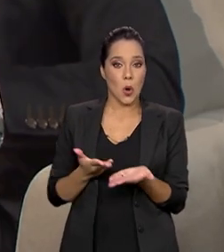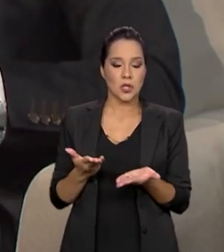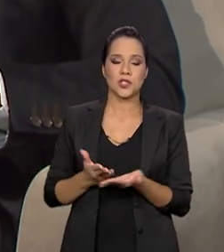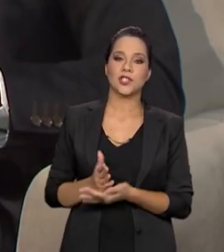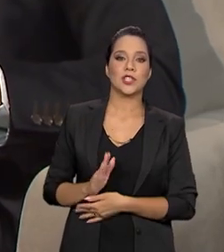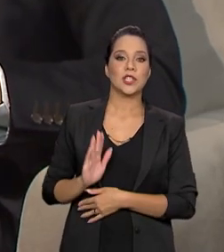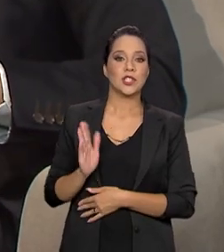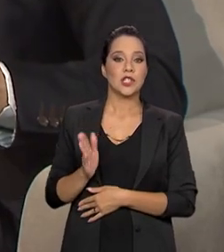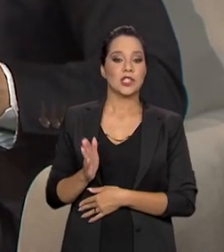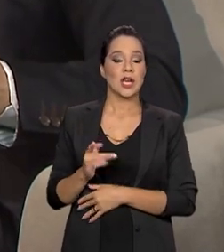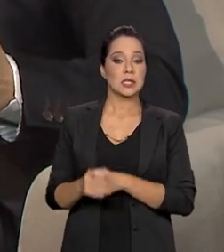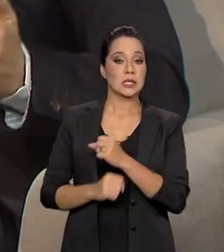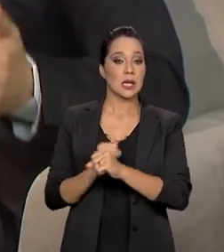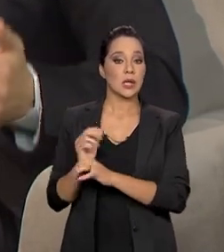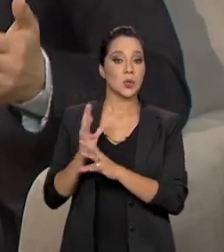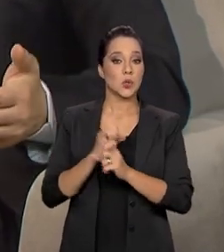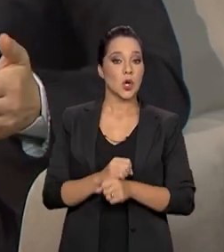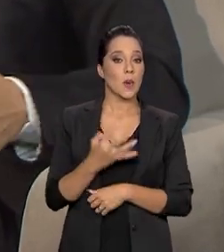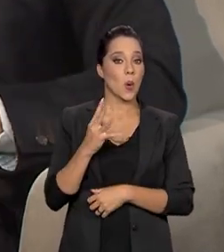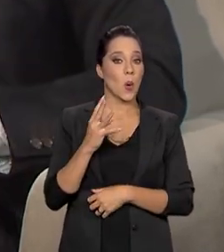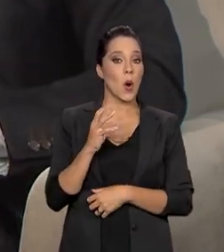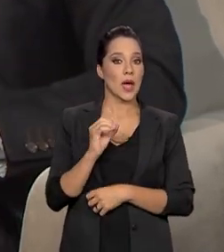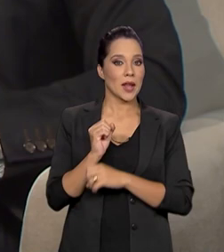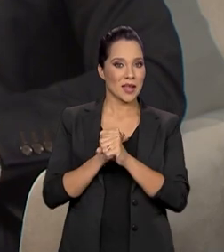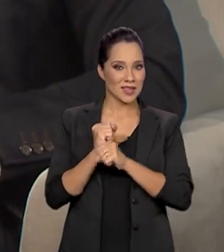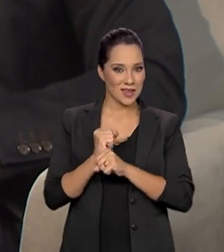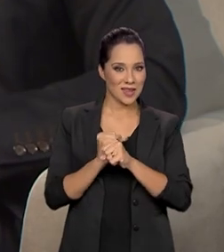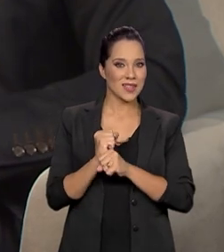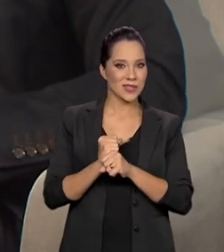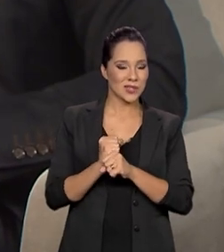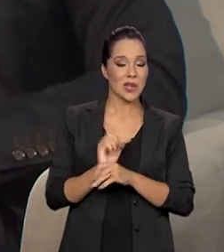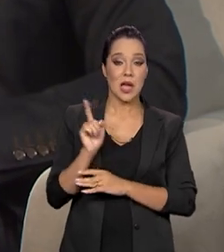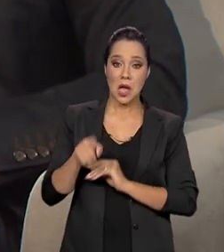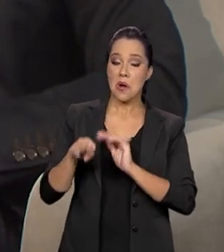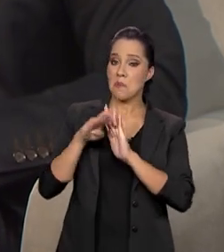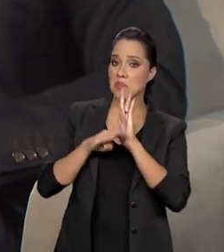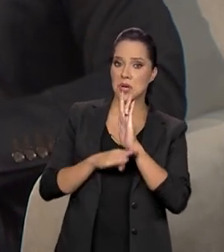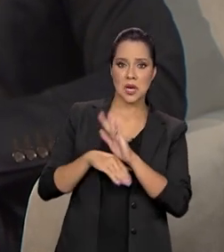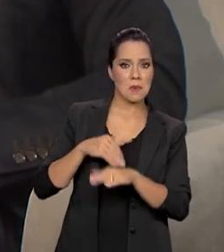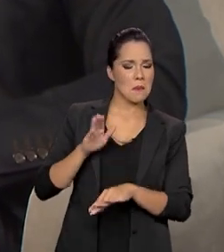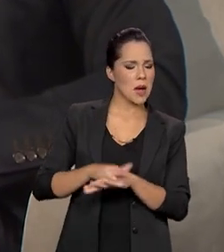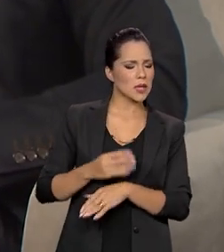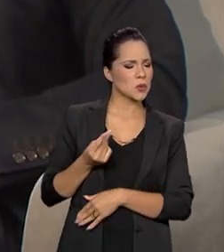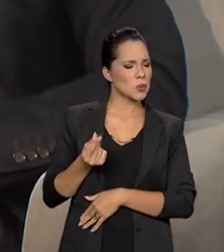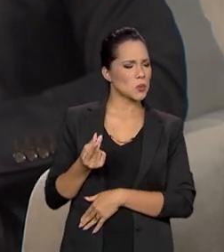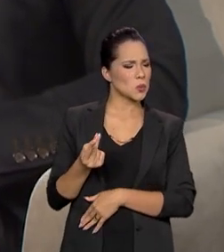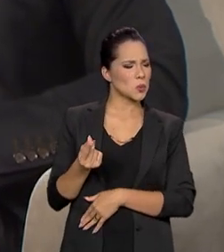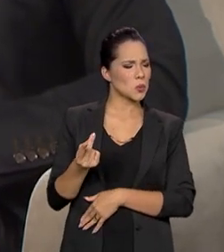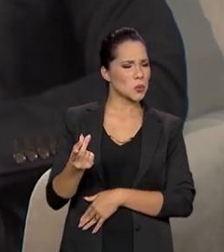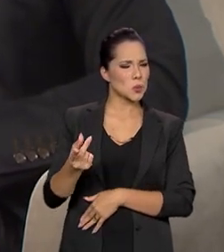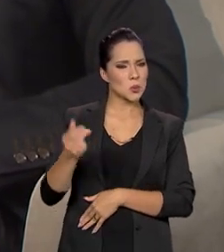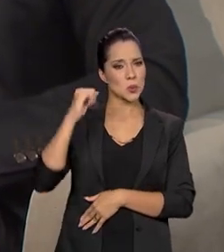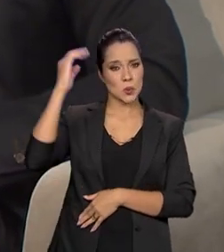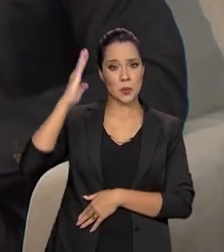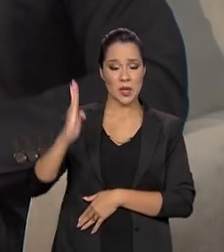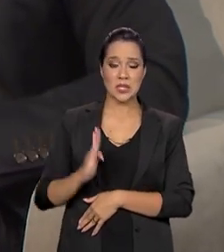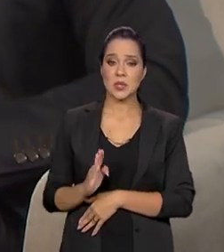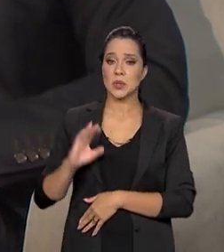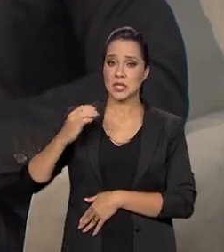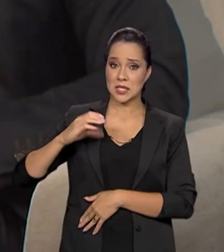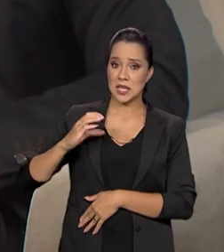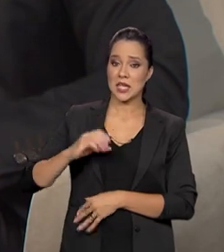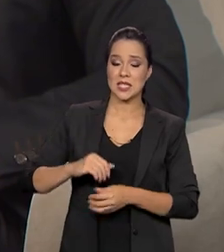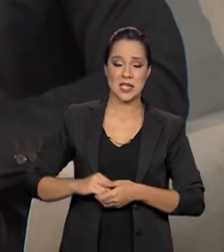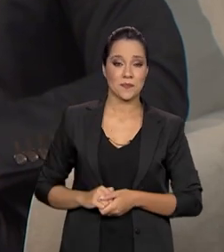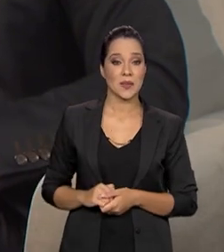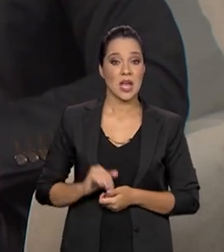hoje, esse ano, completa 40 anos. 40 anos de ProAntar. É o programa mais longevo do Brasil de ciência.